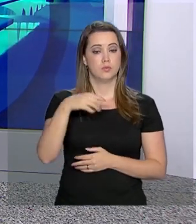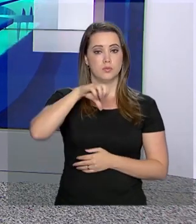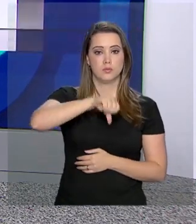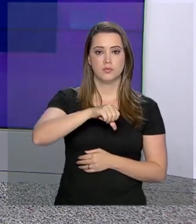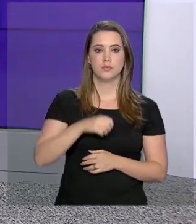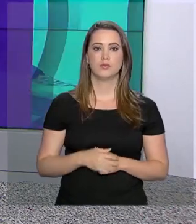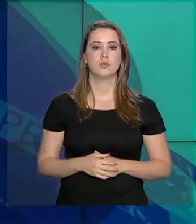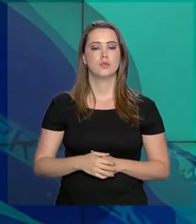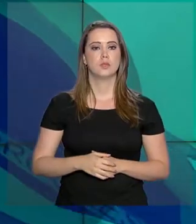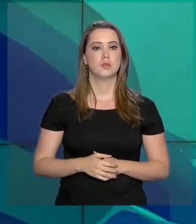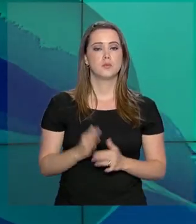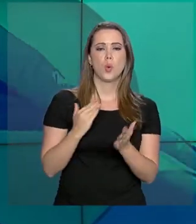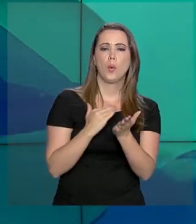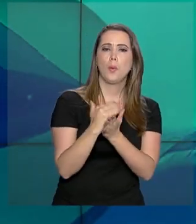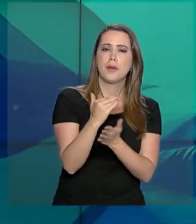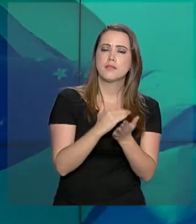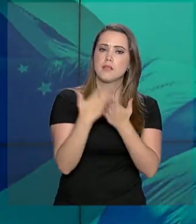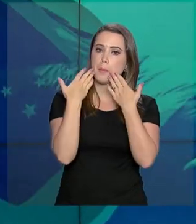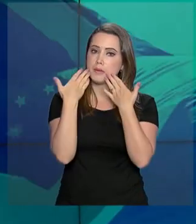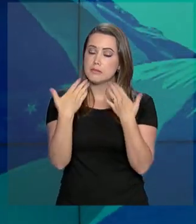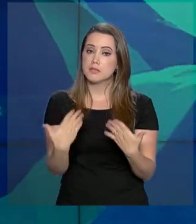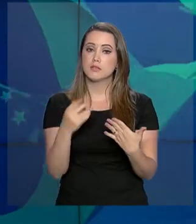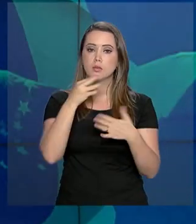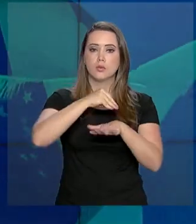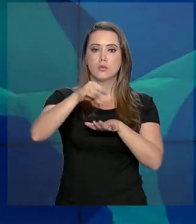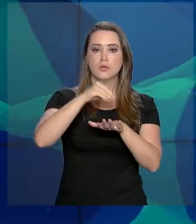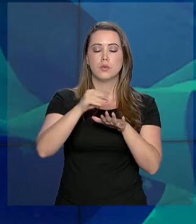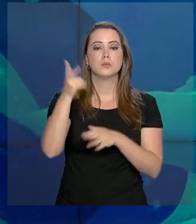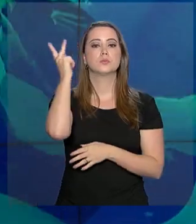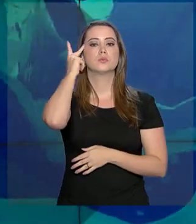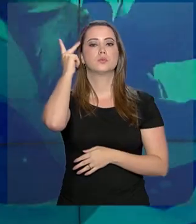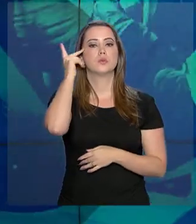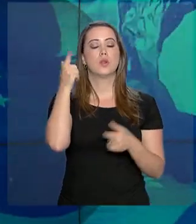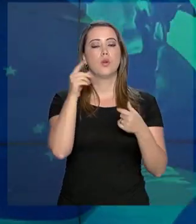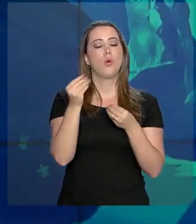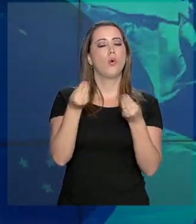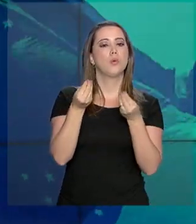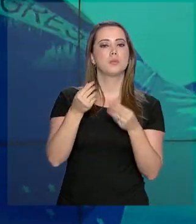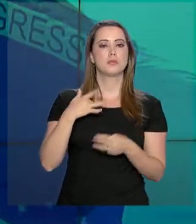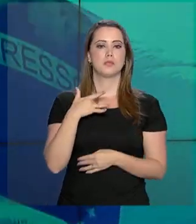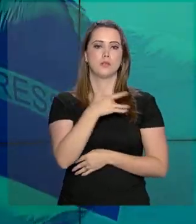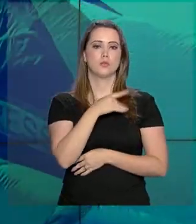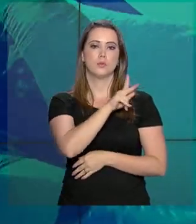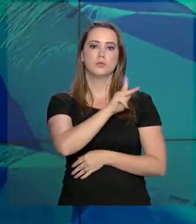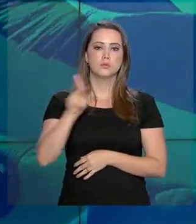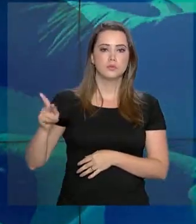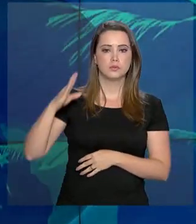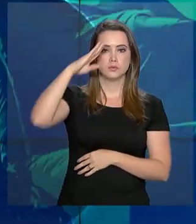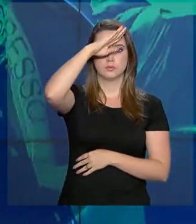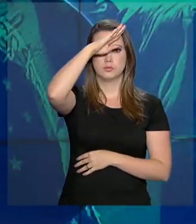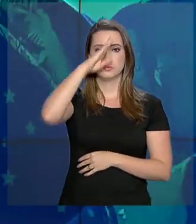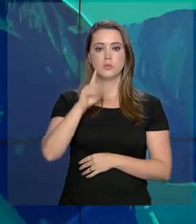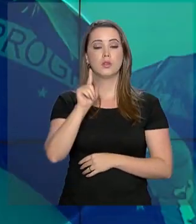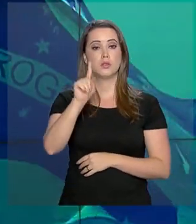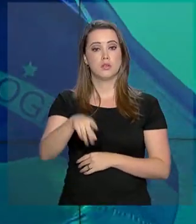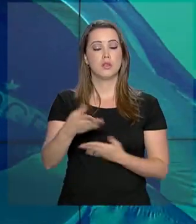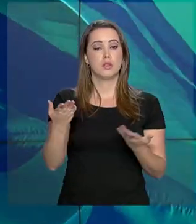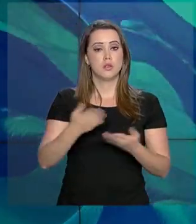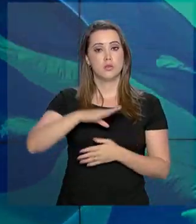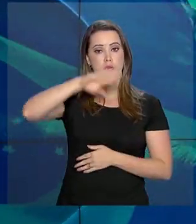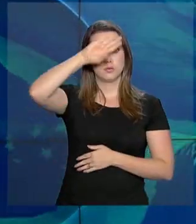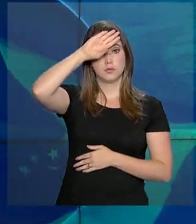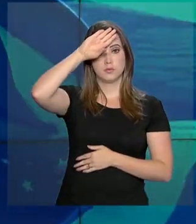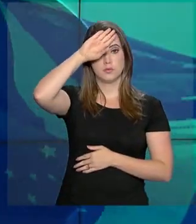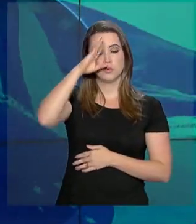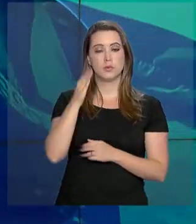2019. A gente começa a edição com informações de São Paulo sobre o estado de saúde do presidente Jair Bolsonaro, que